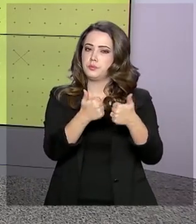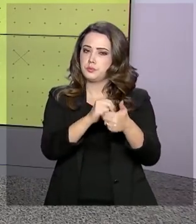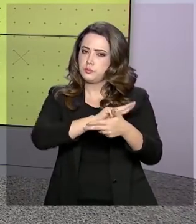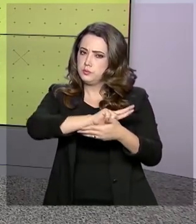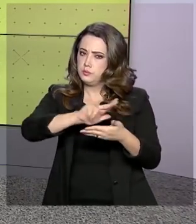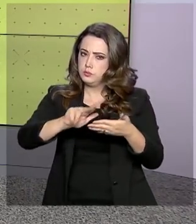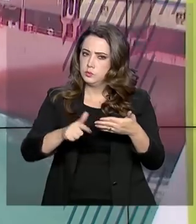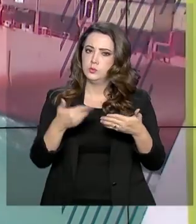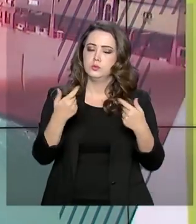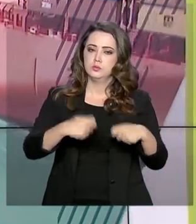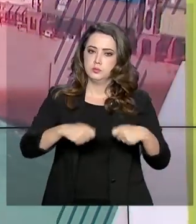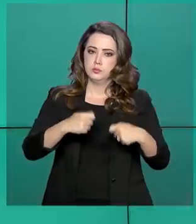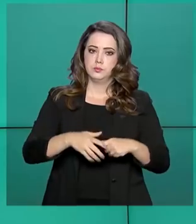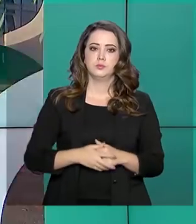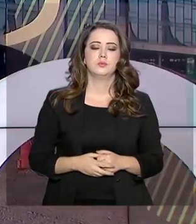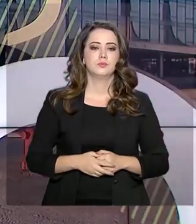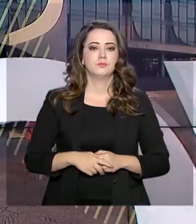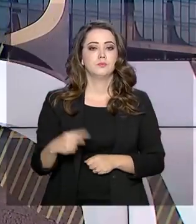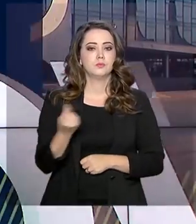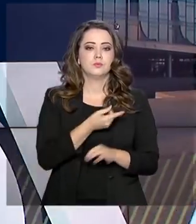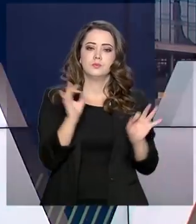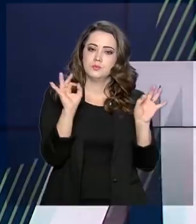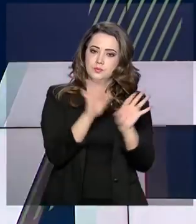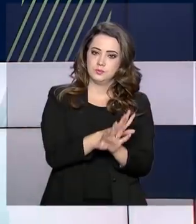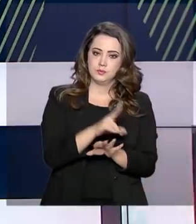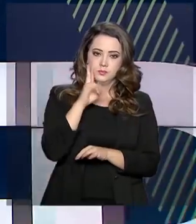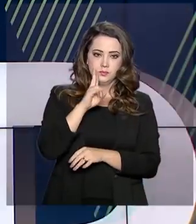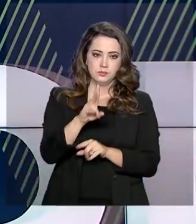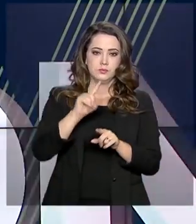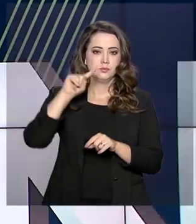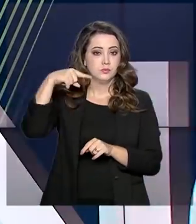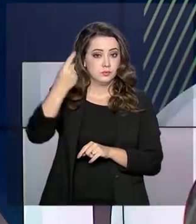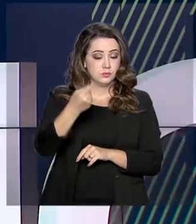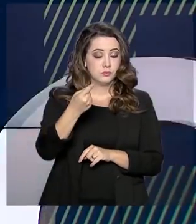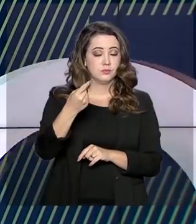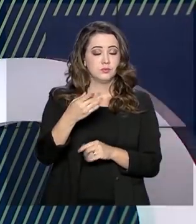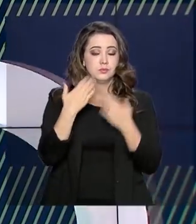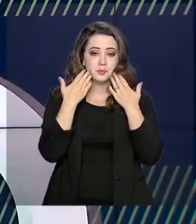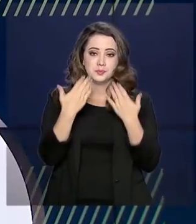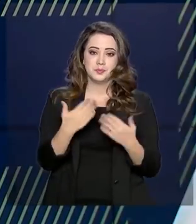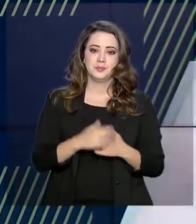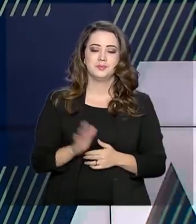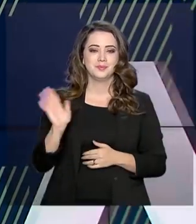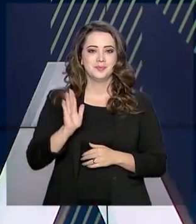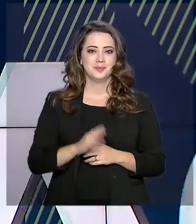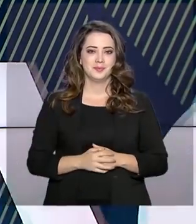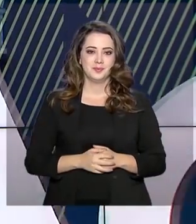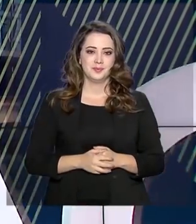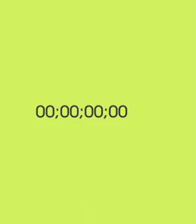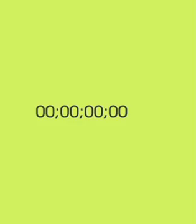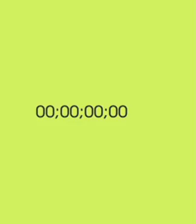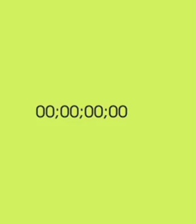necessários. O governo agora fica por aqui. Nos vemos na próxima edição. Até lá!